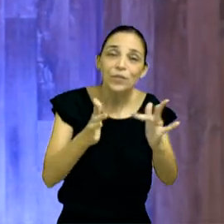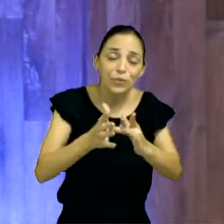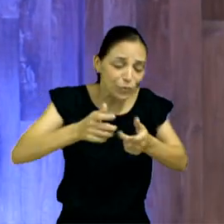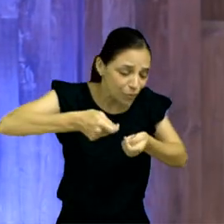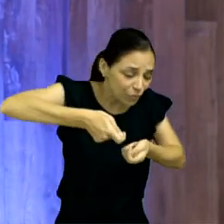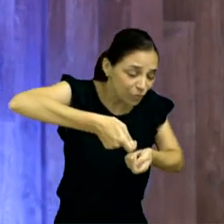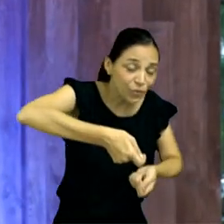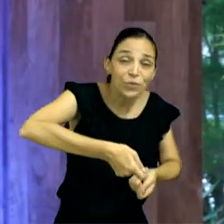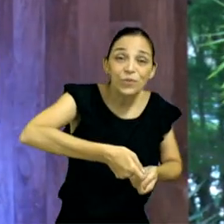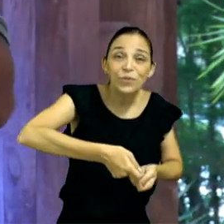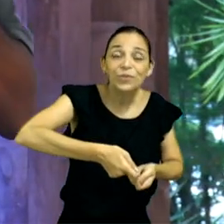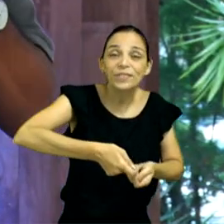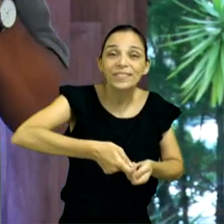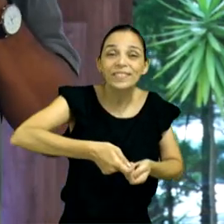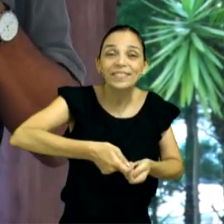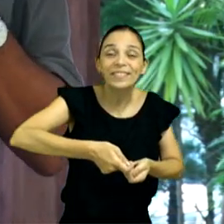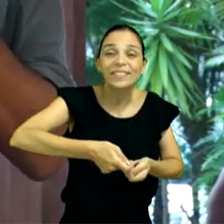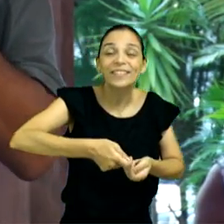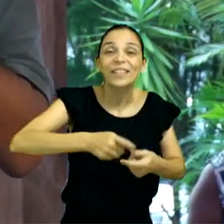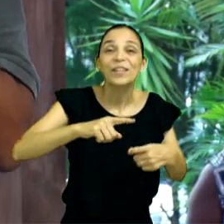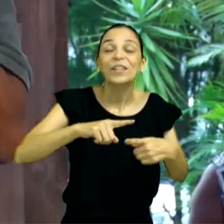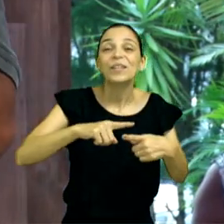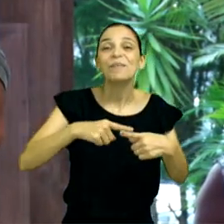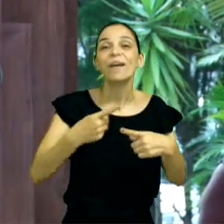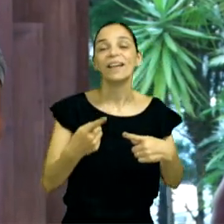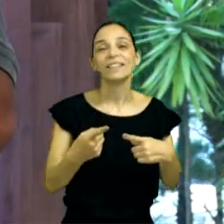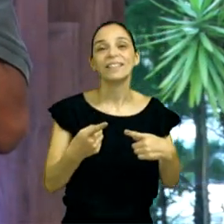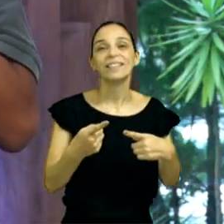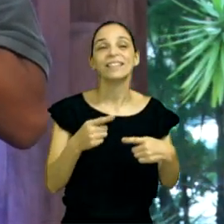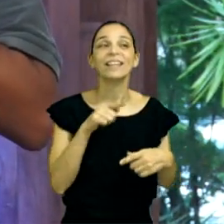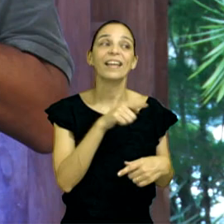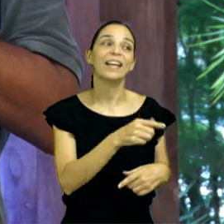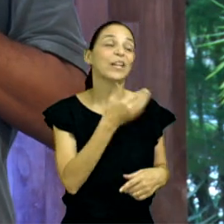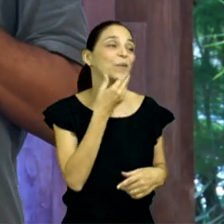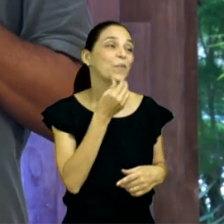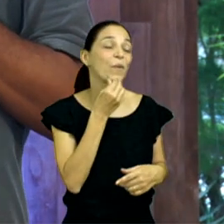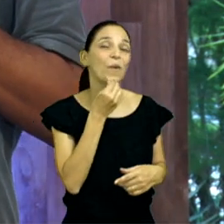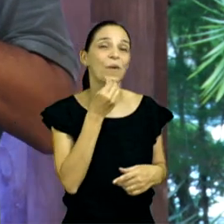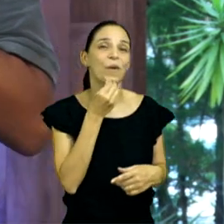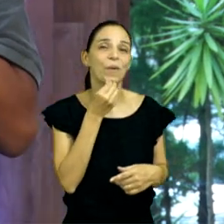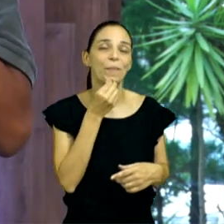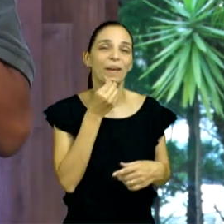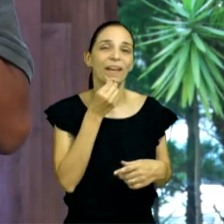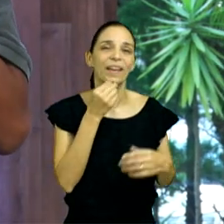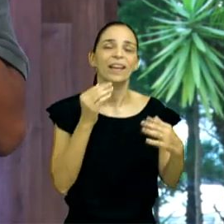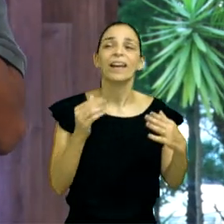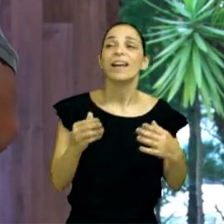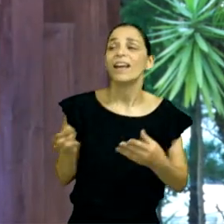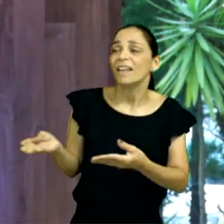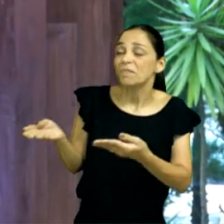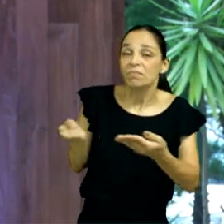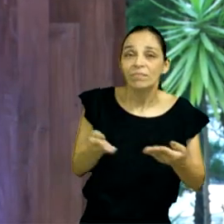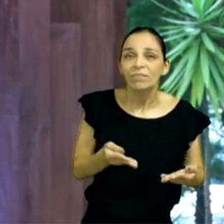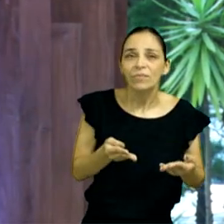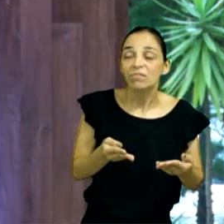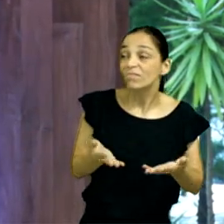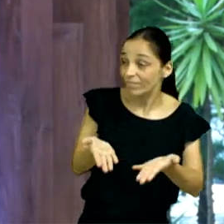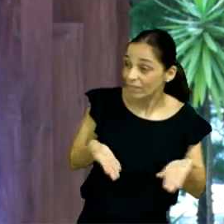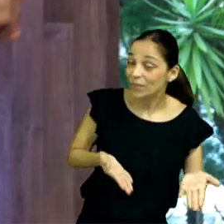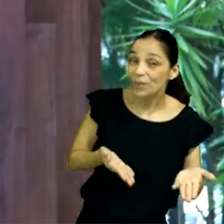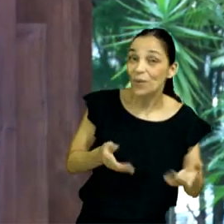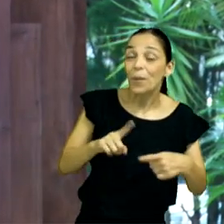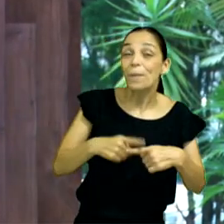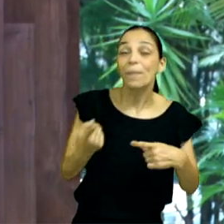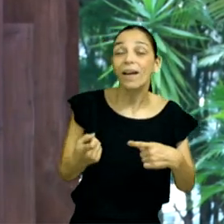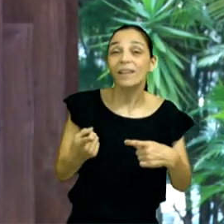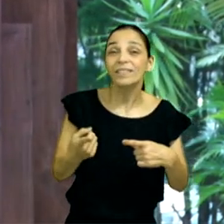Deus ali naquele momento. Mas Simão não, amados. Simão simplesmente ignorou e mais, ele não